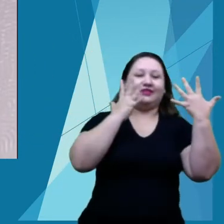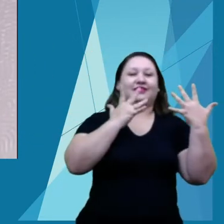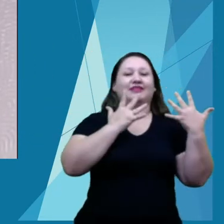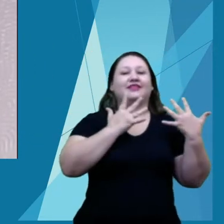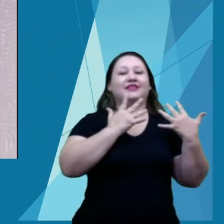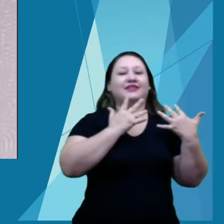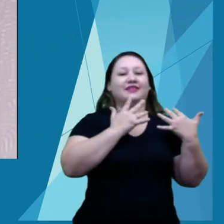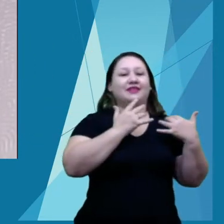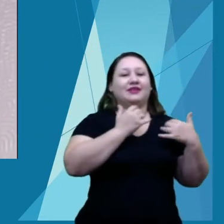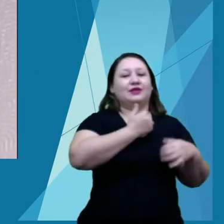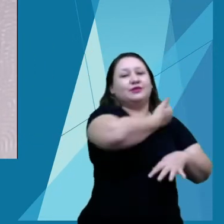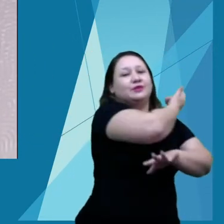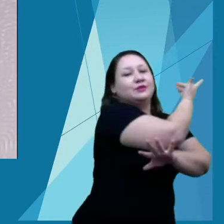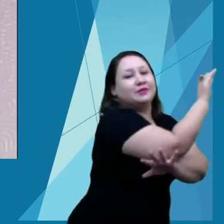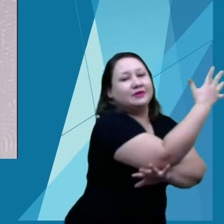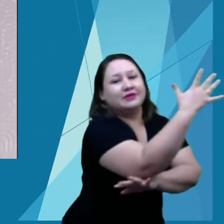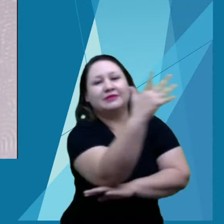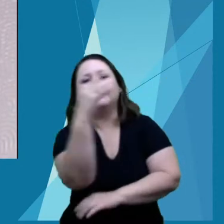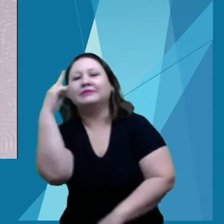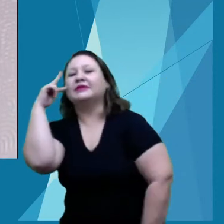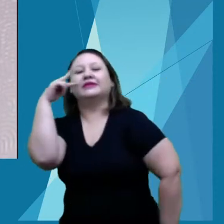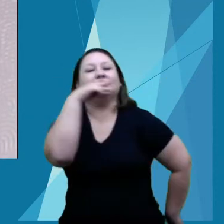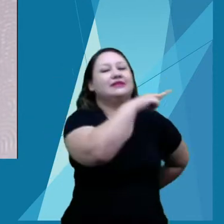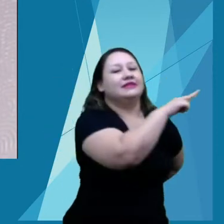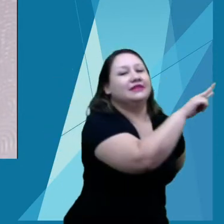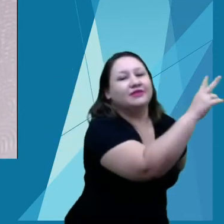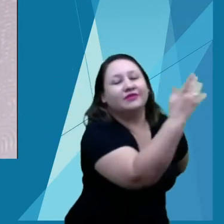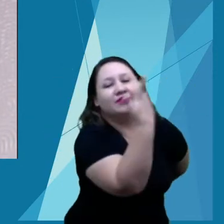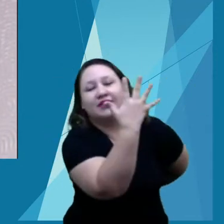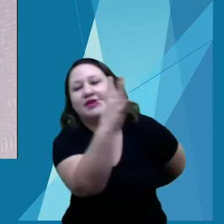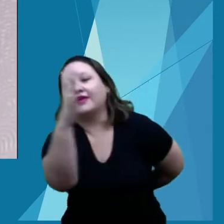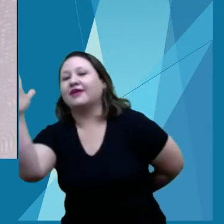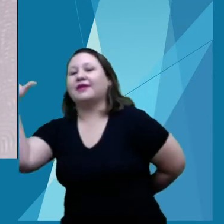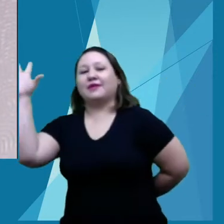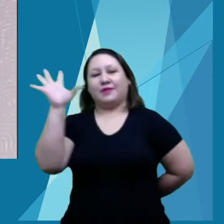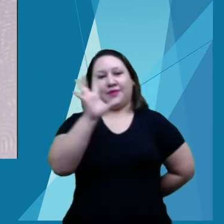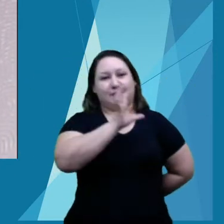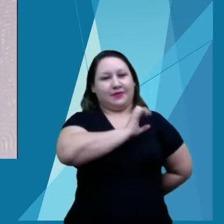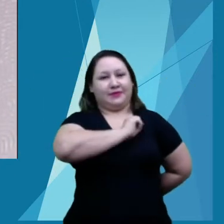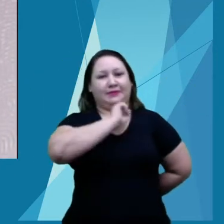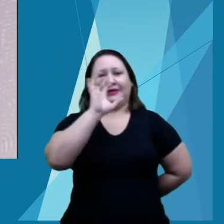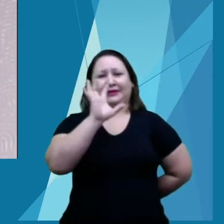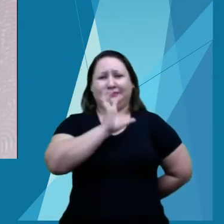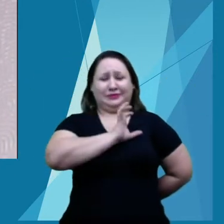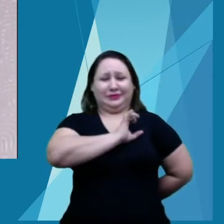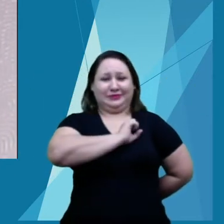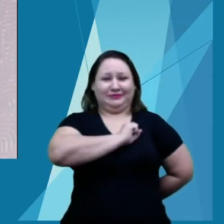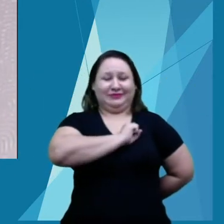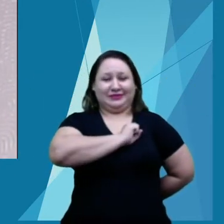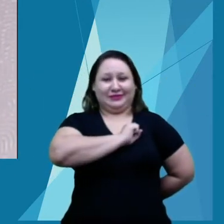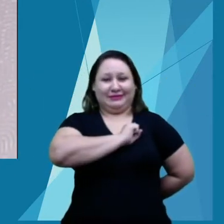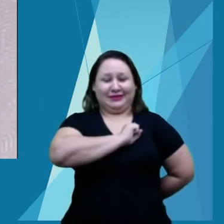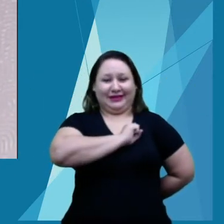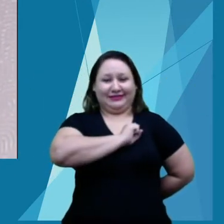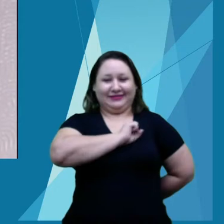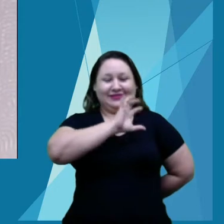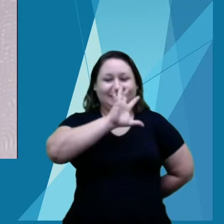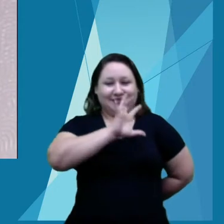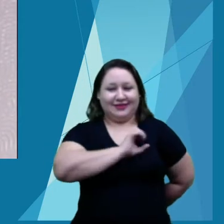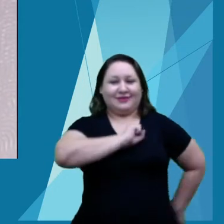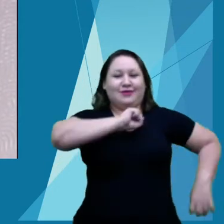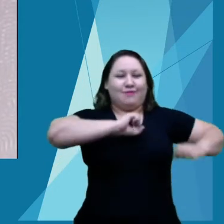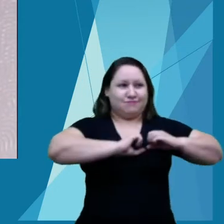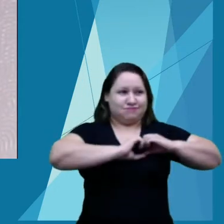acreano De nobreza, constância e